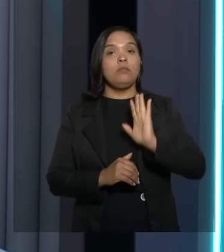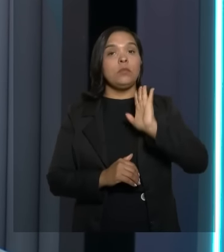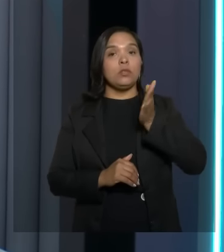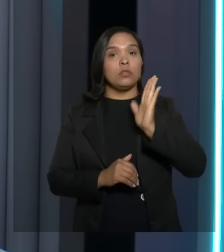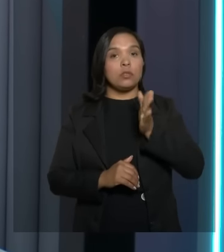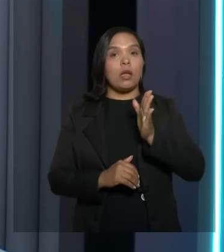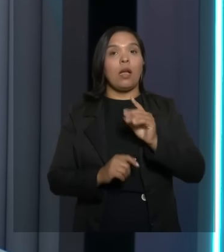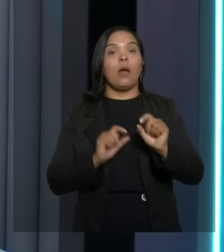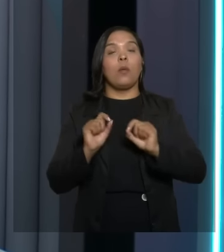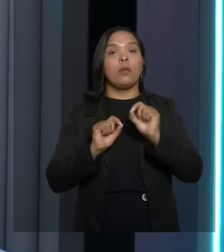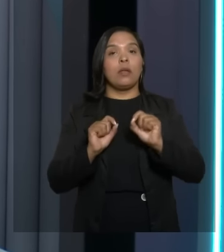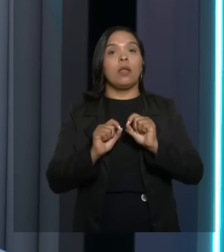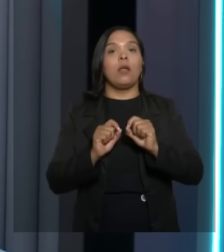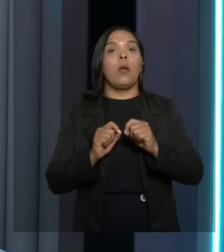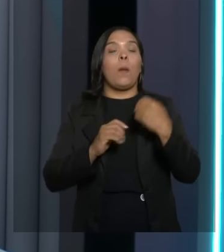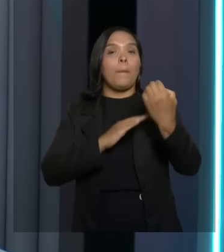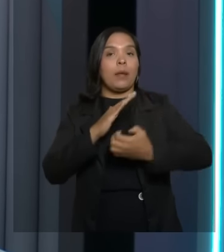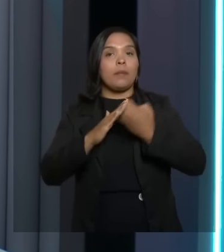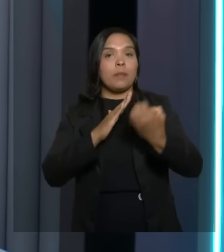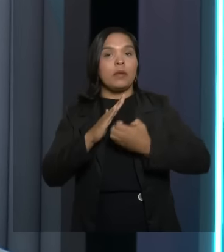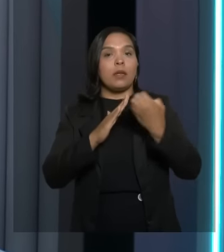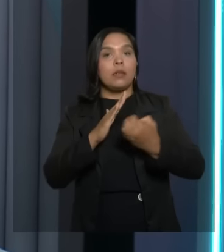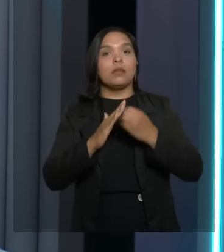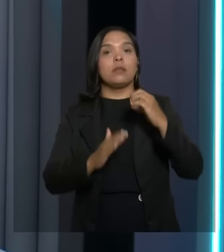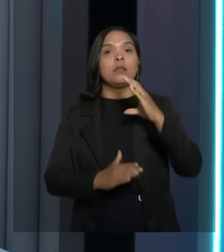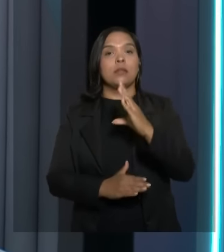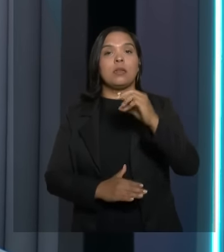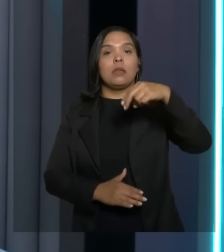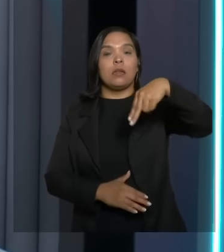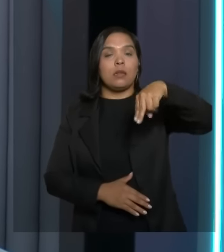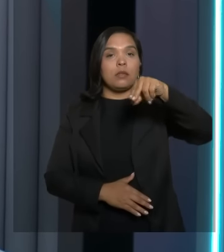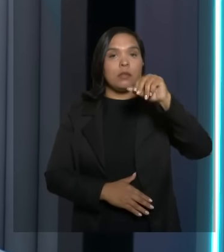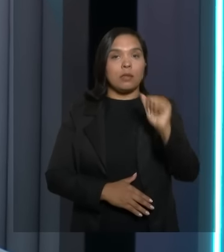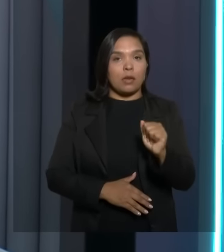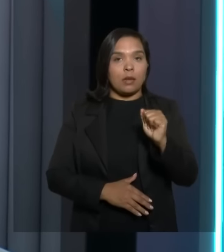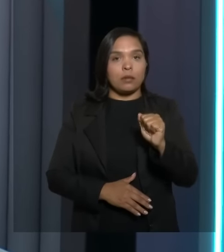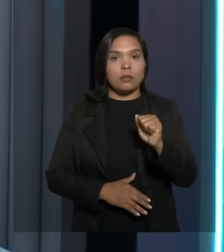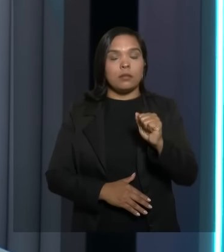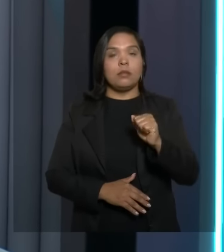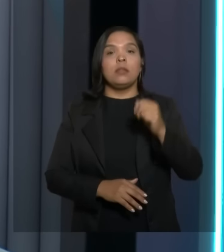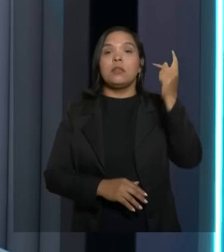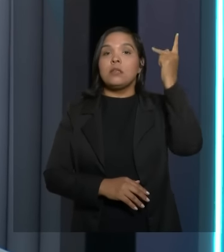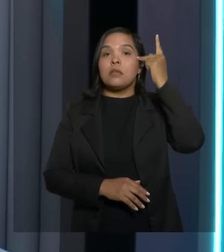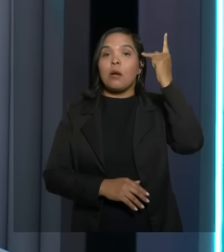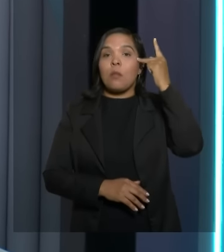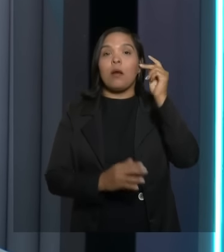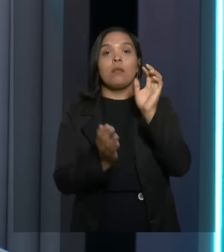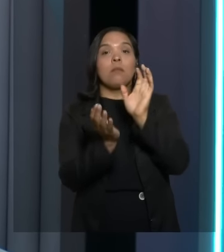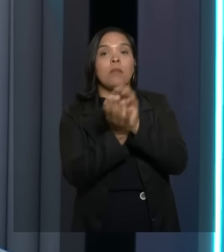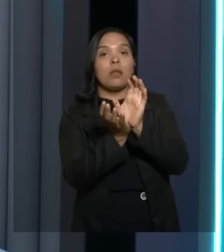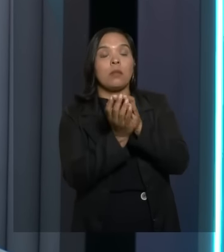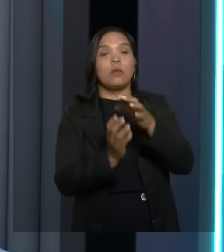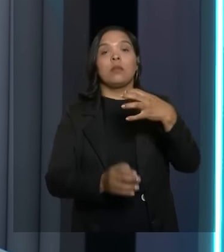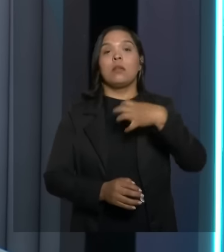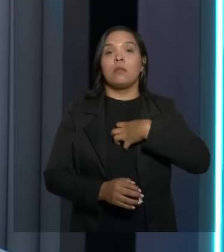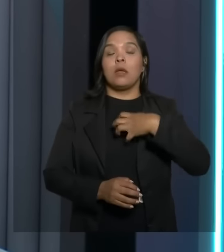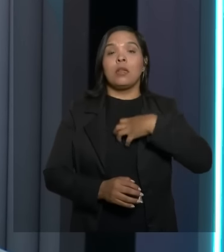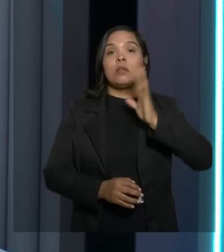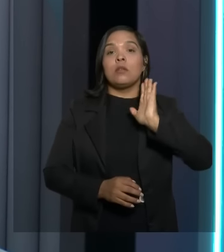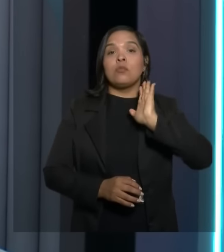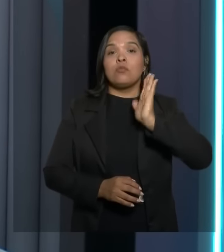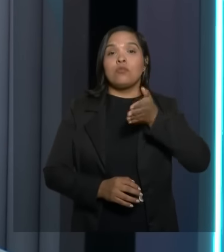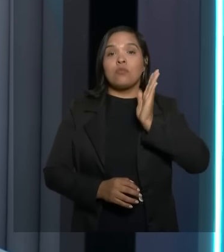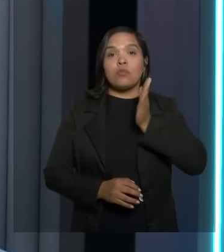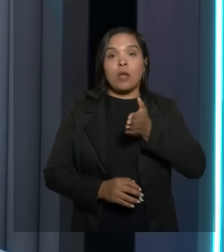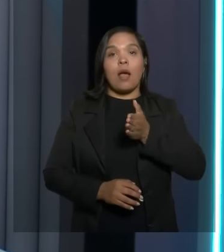consórcio de empresas denominado CNA com empresas de São Paulo, Pernambuco e Bahia já estão fazendo a